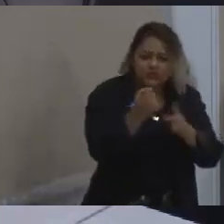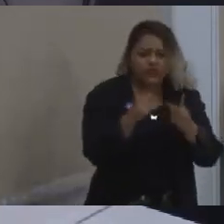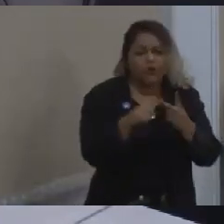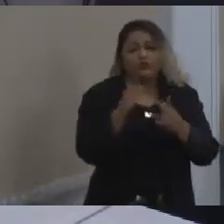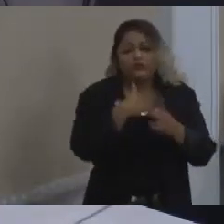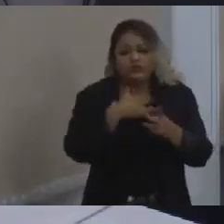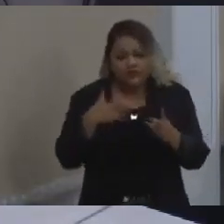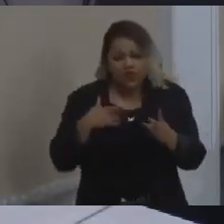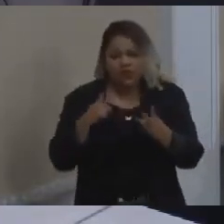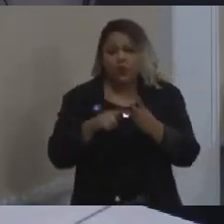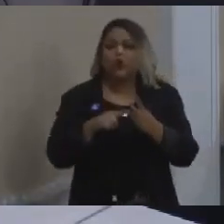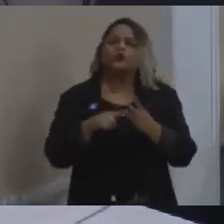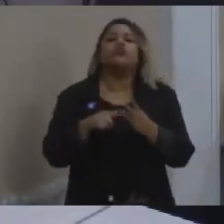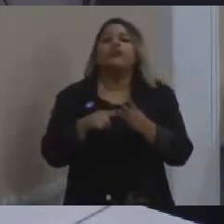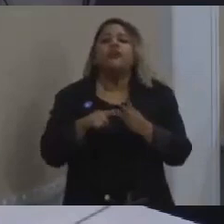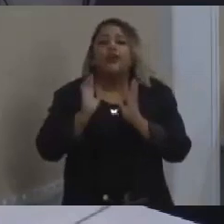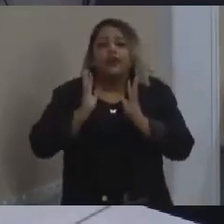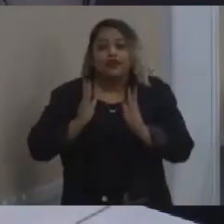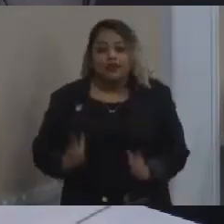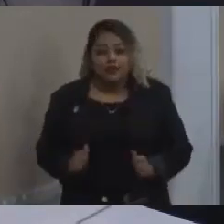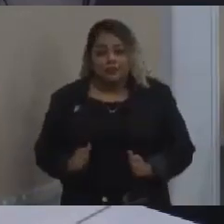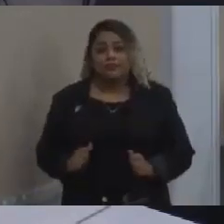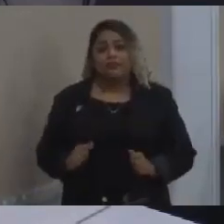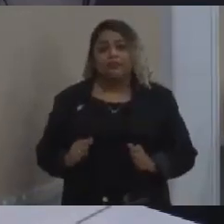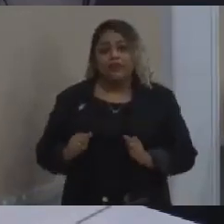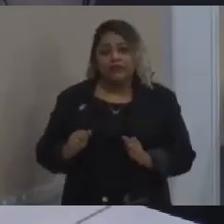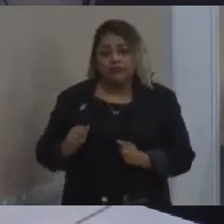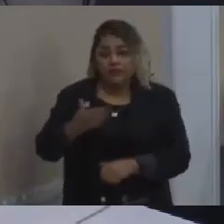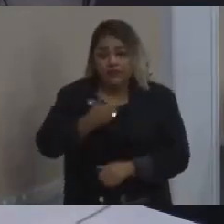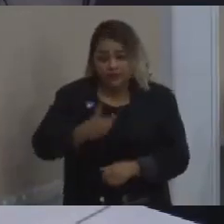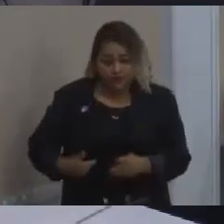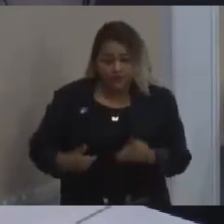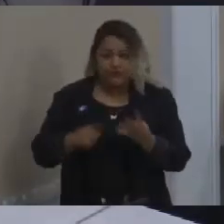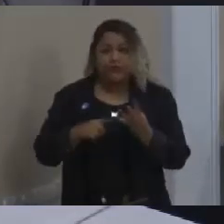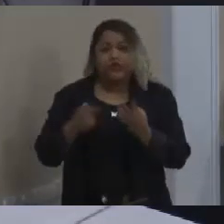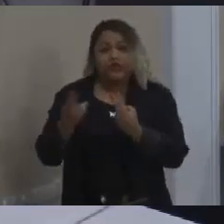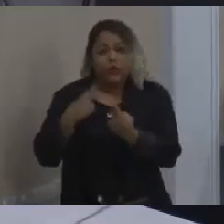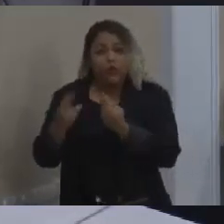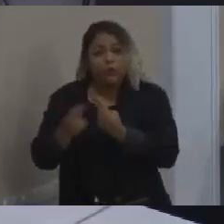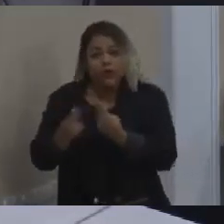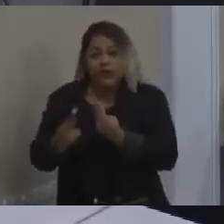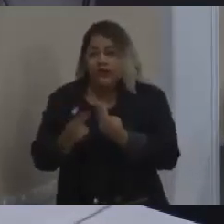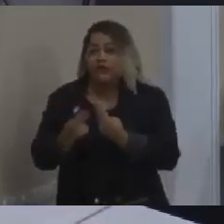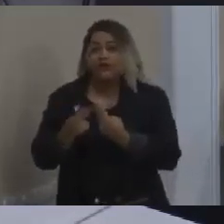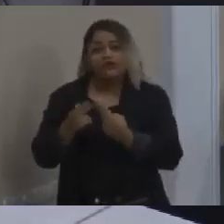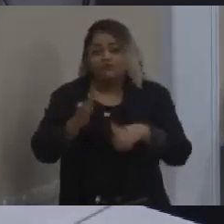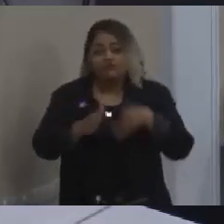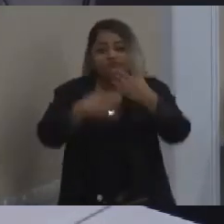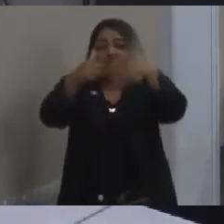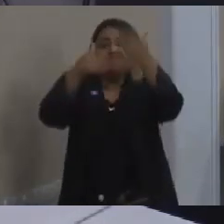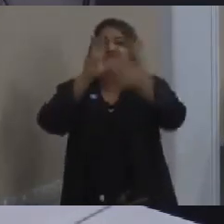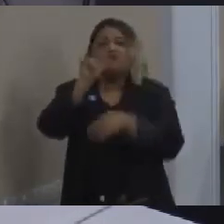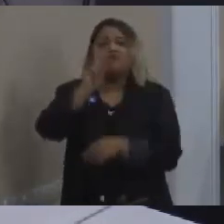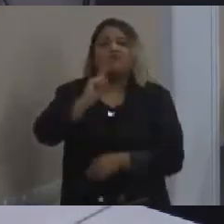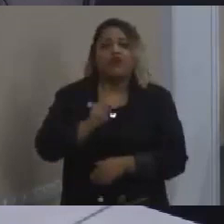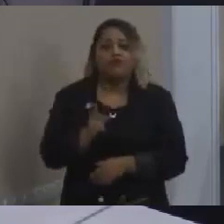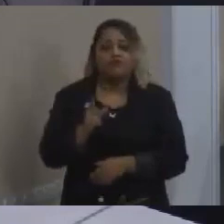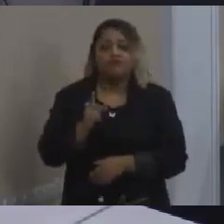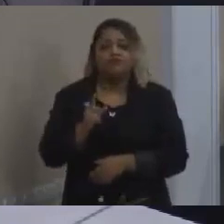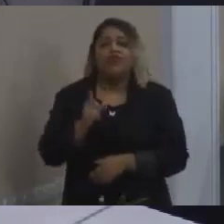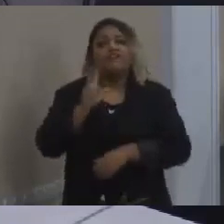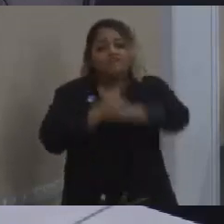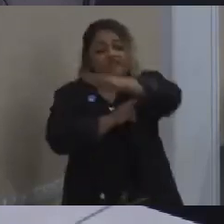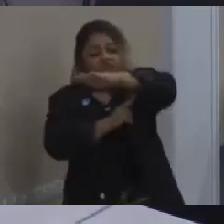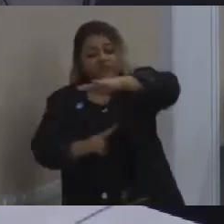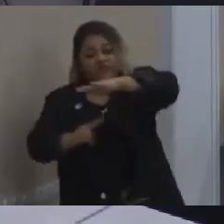a fiscalização e limpeza urbana, não vai sair do lugar. A gente vai viver passando ali na Lagoinha, naqueles viadutos lá, e aquela sujeira